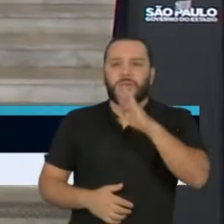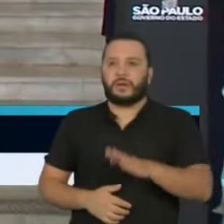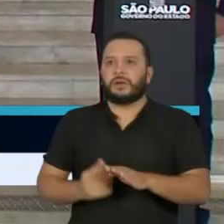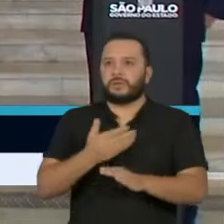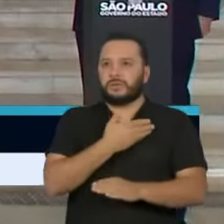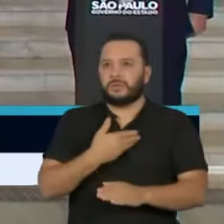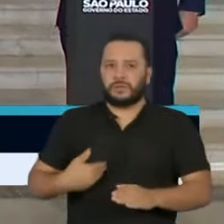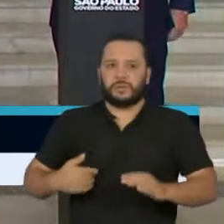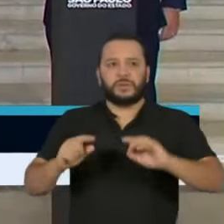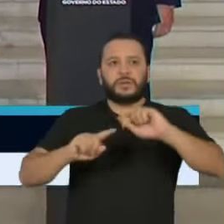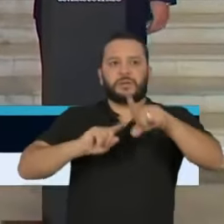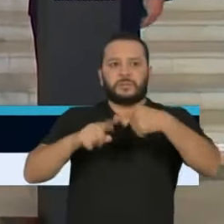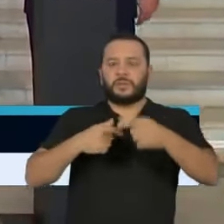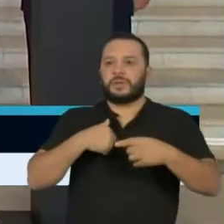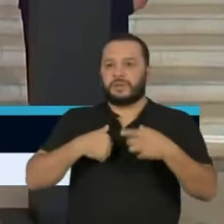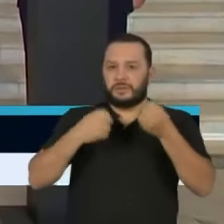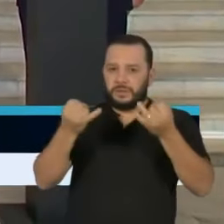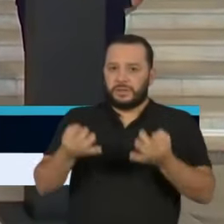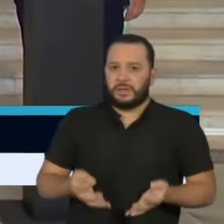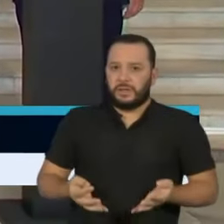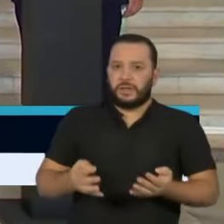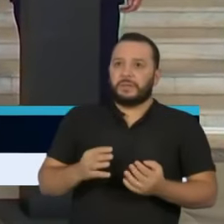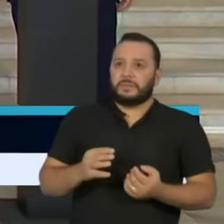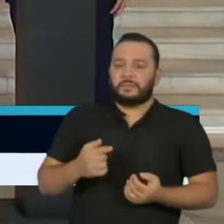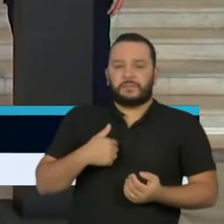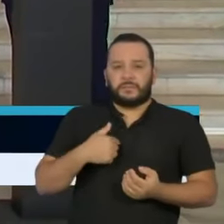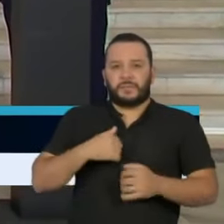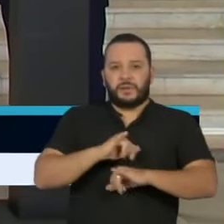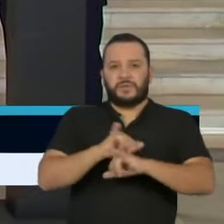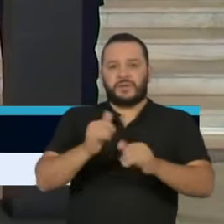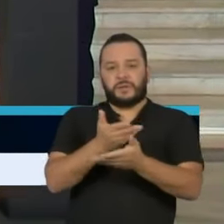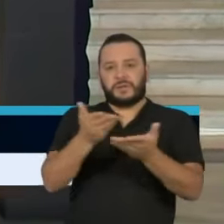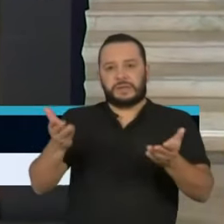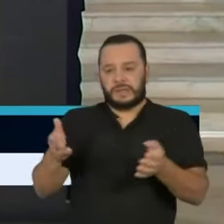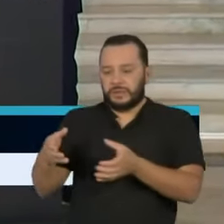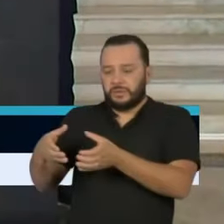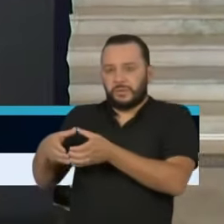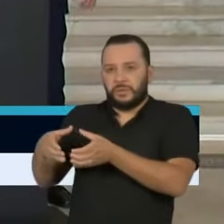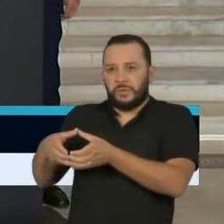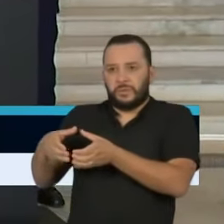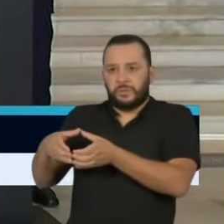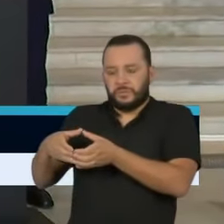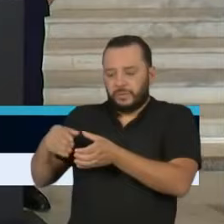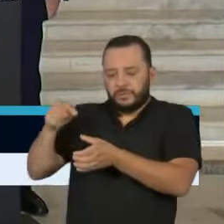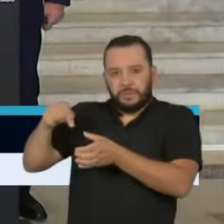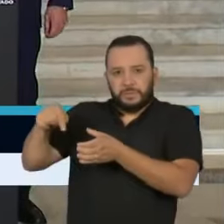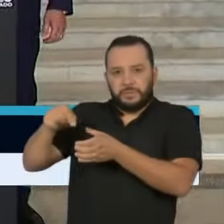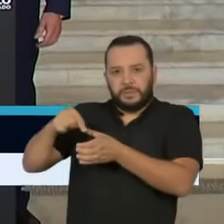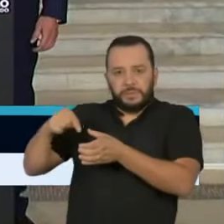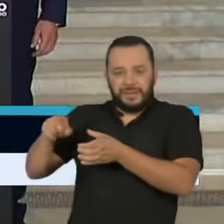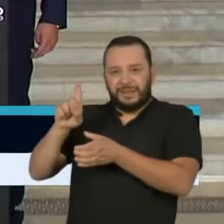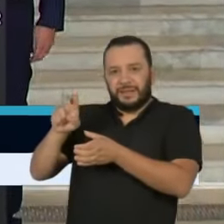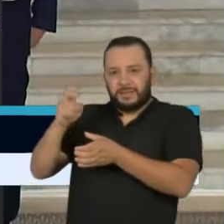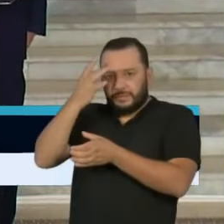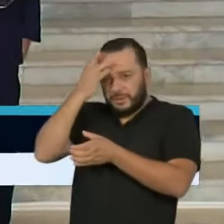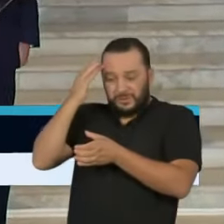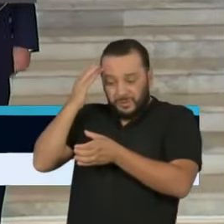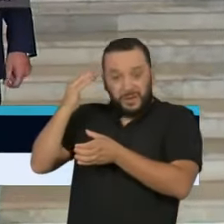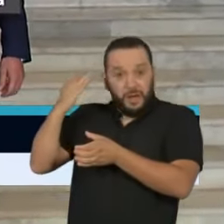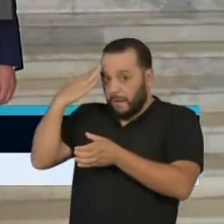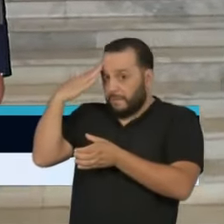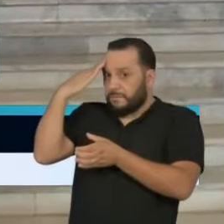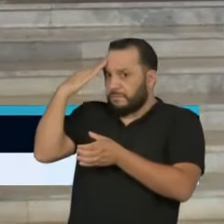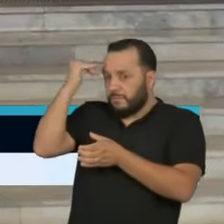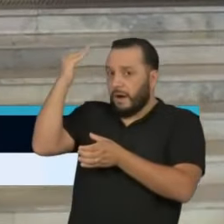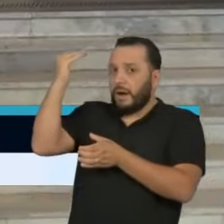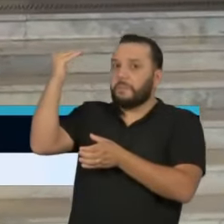depois falarei, mas eu quero dizer aos senhores que esse grupo é formado por alguns dos mais renomados,